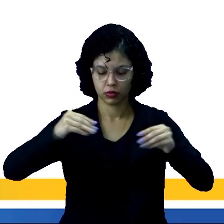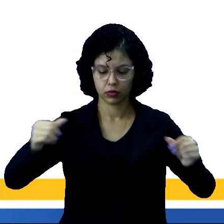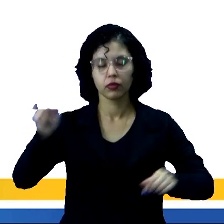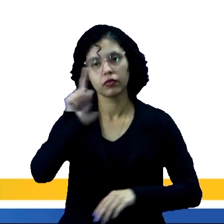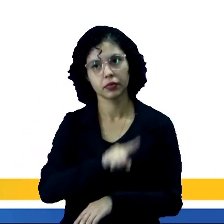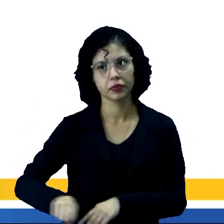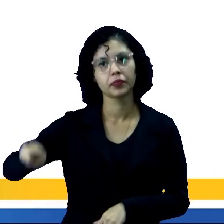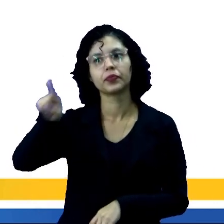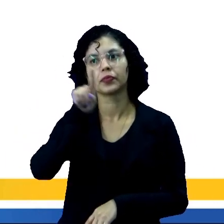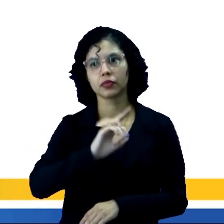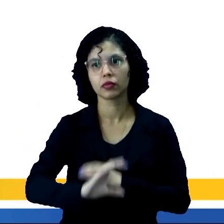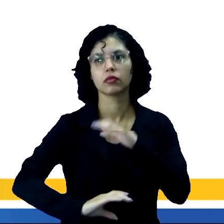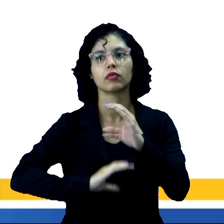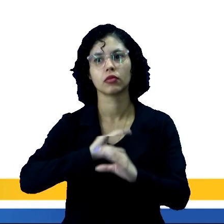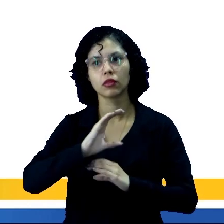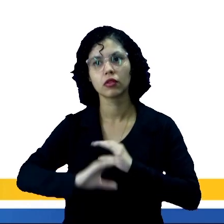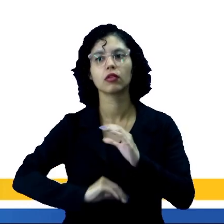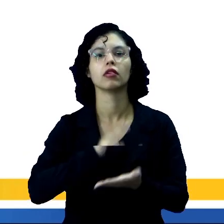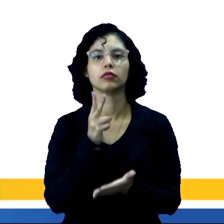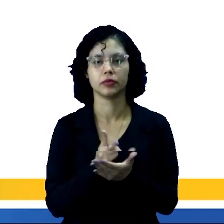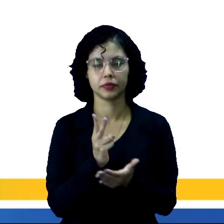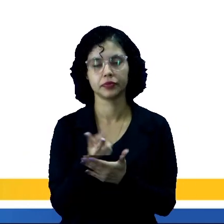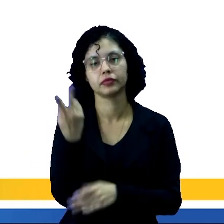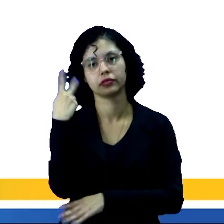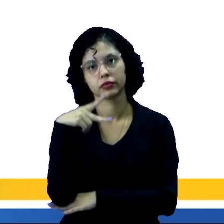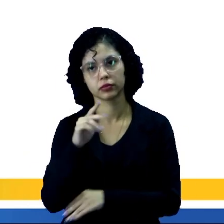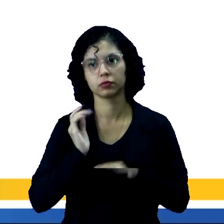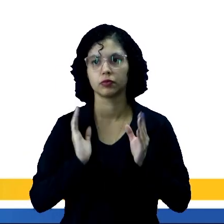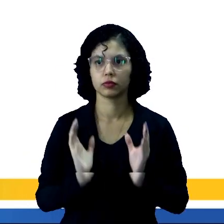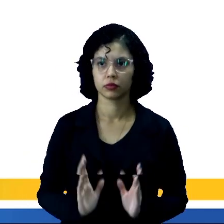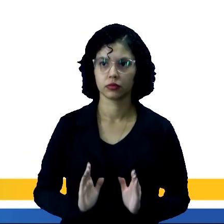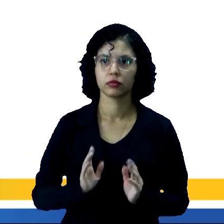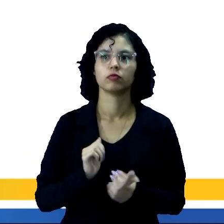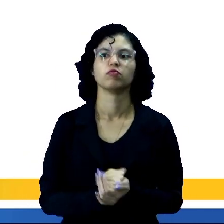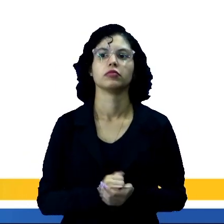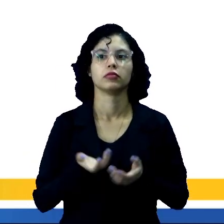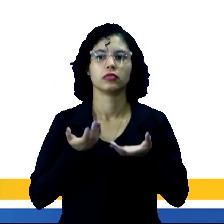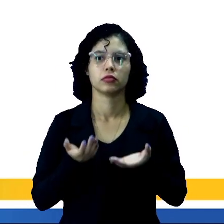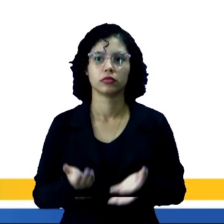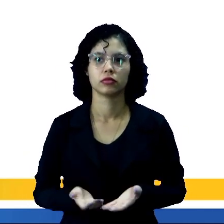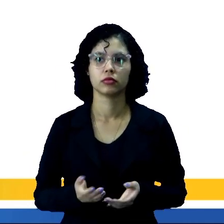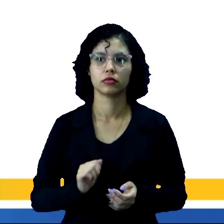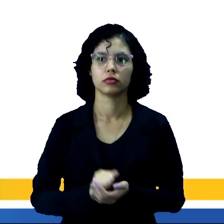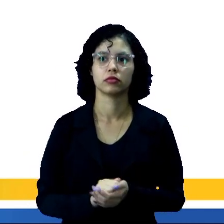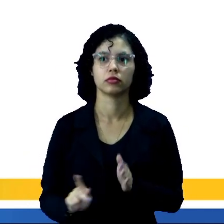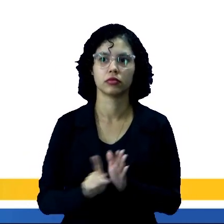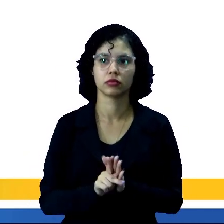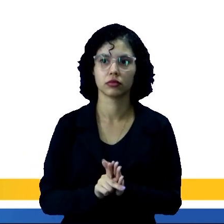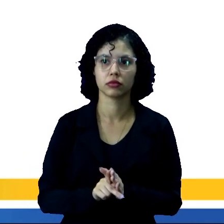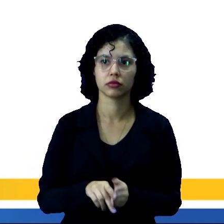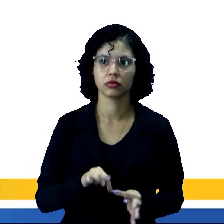repetia, considerando algum período também de descanso da terra. Essa é a técnica da coivara.